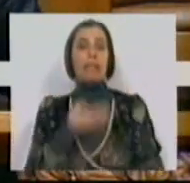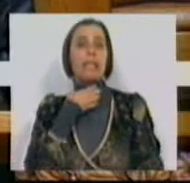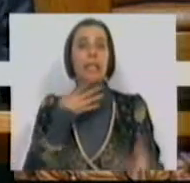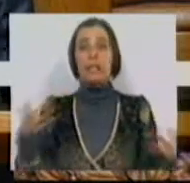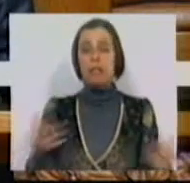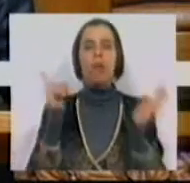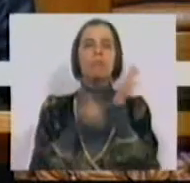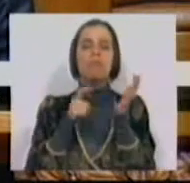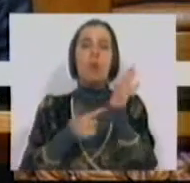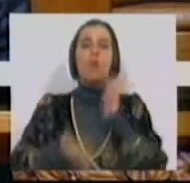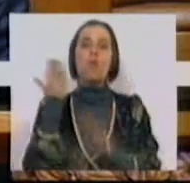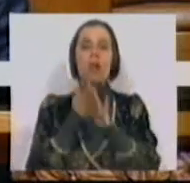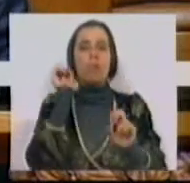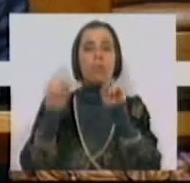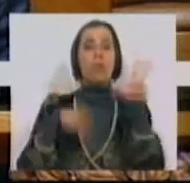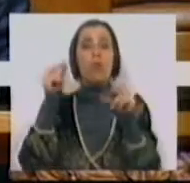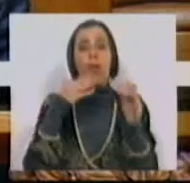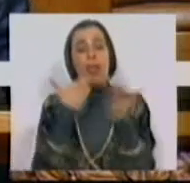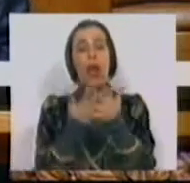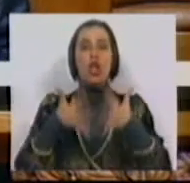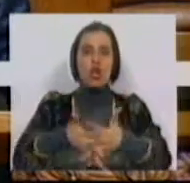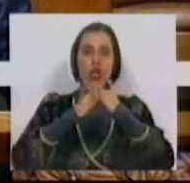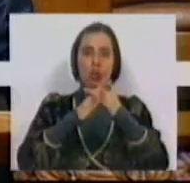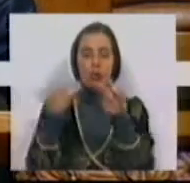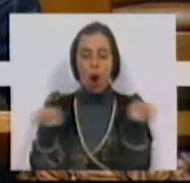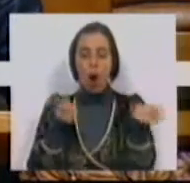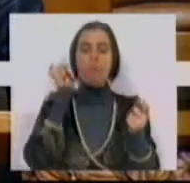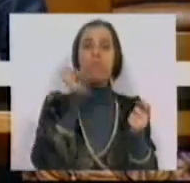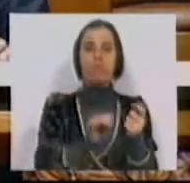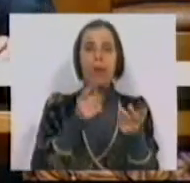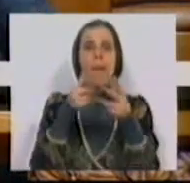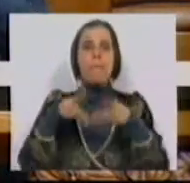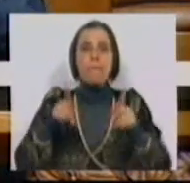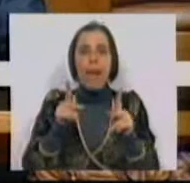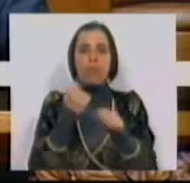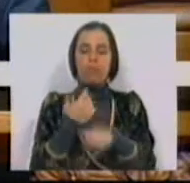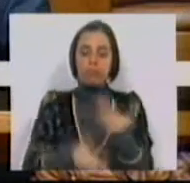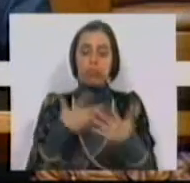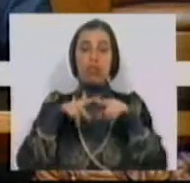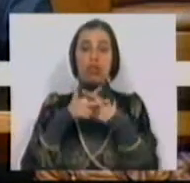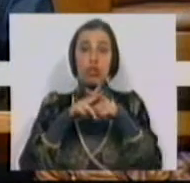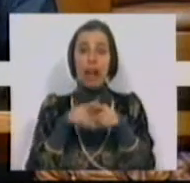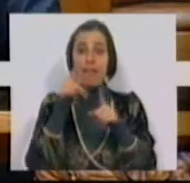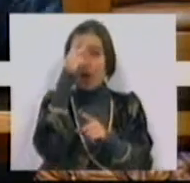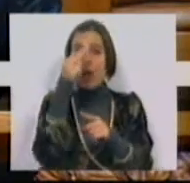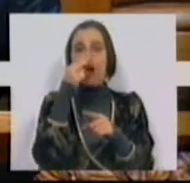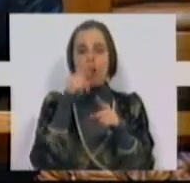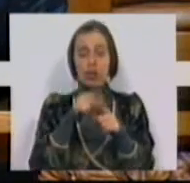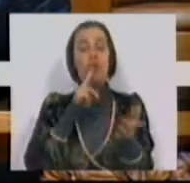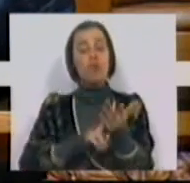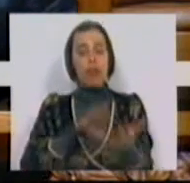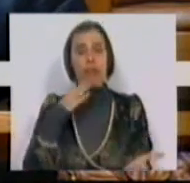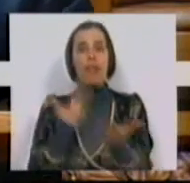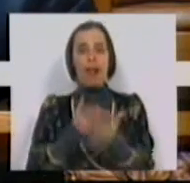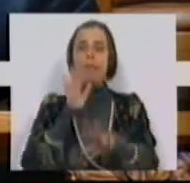e a necessidade da urgente modernização da estrutura organizacional e dos métodos de funcionamento dos estaleiros foram as razões que